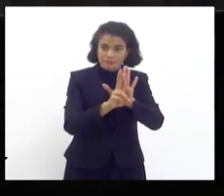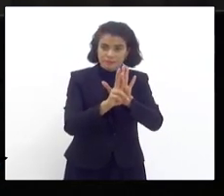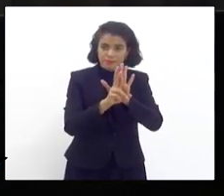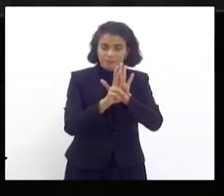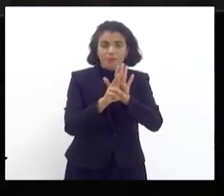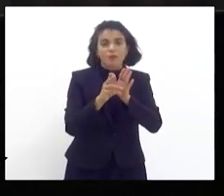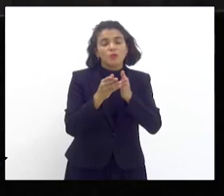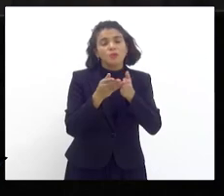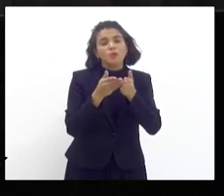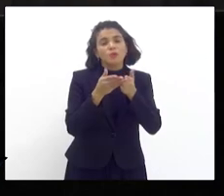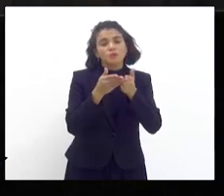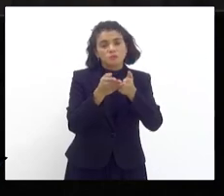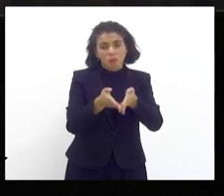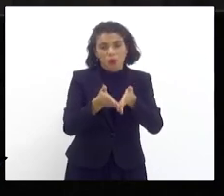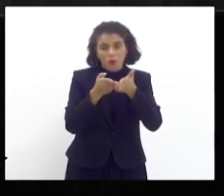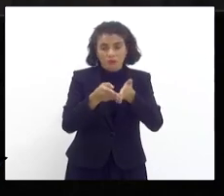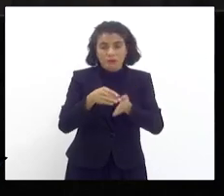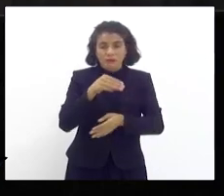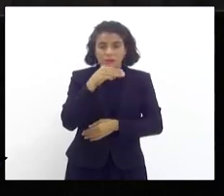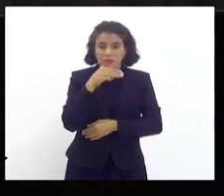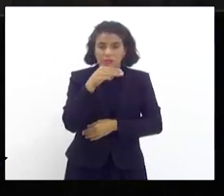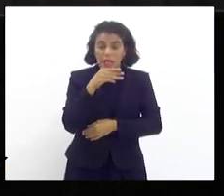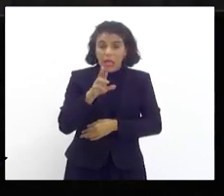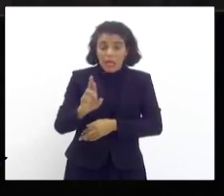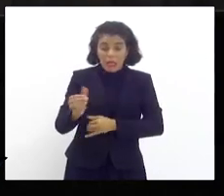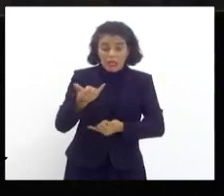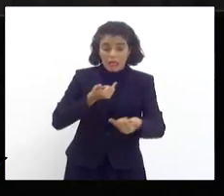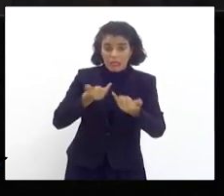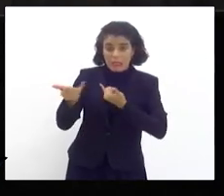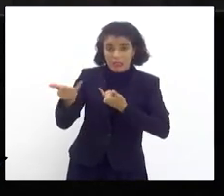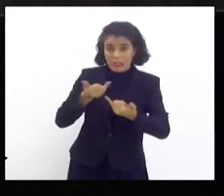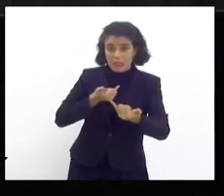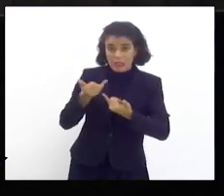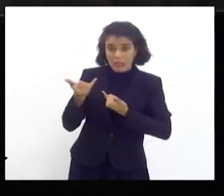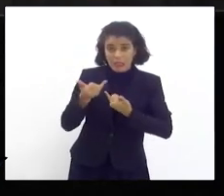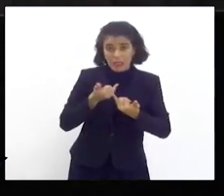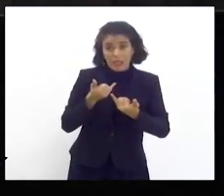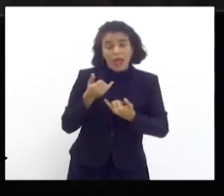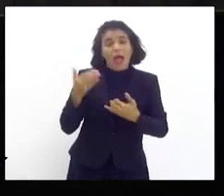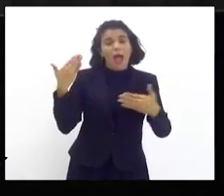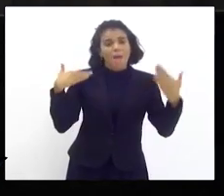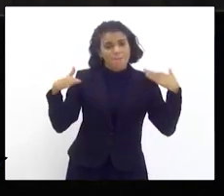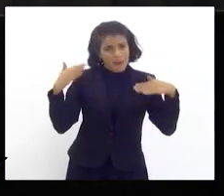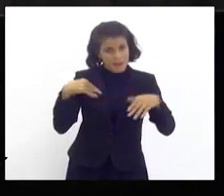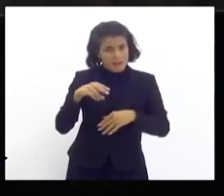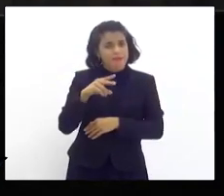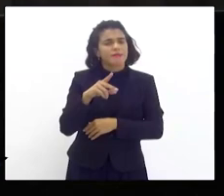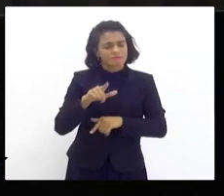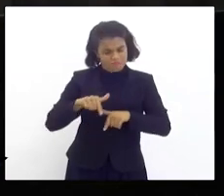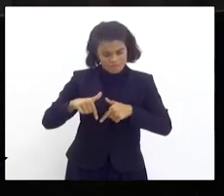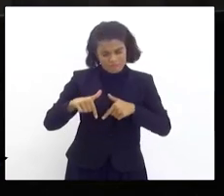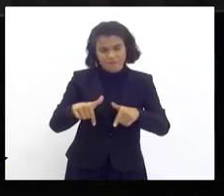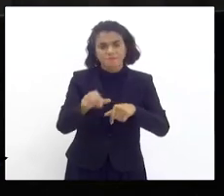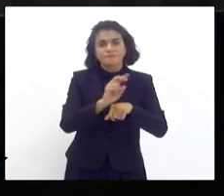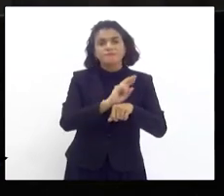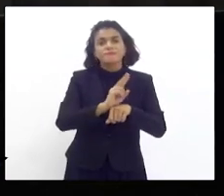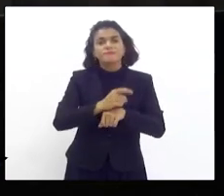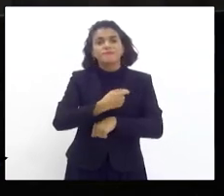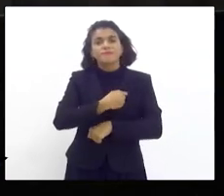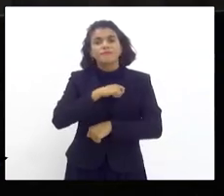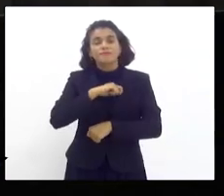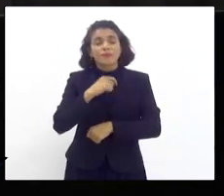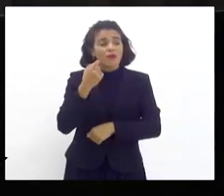lá de Mangaratiba, e ela nos informou que ela faz, a Marinha faz a fiscalização. Mas de que forma?